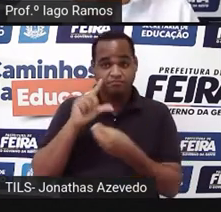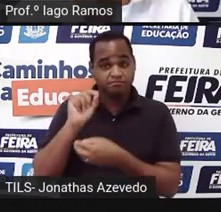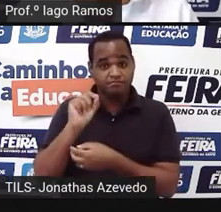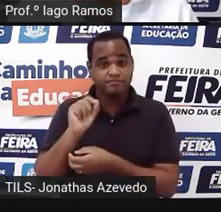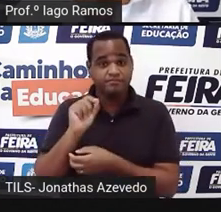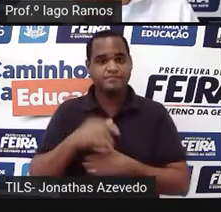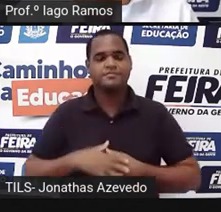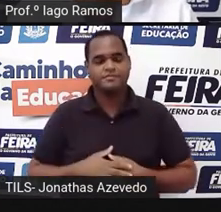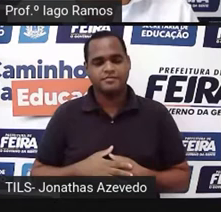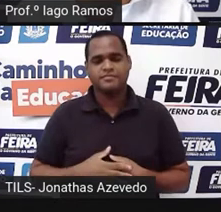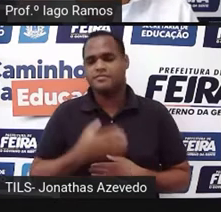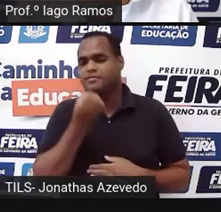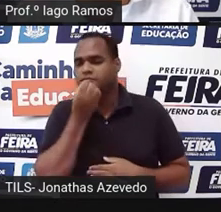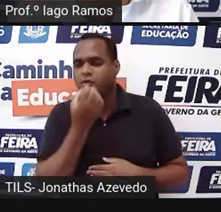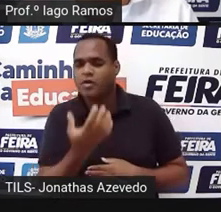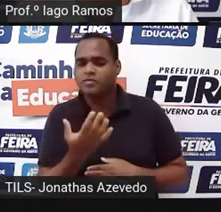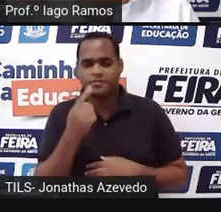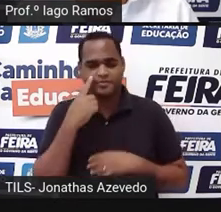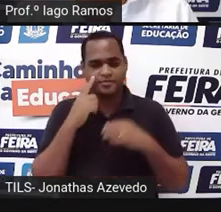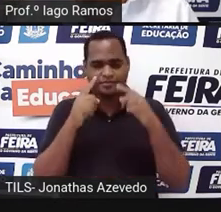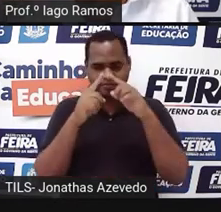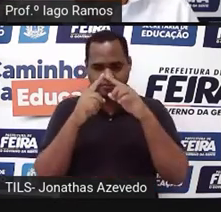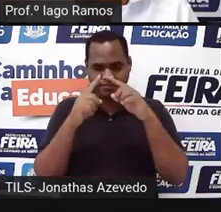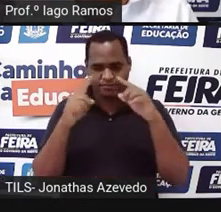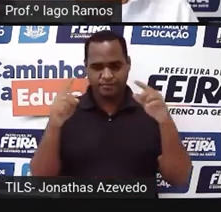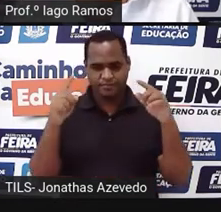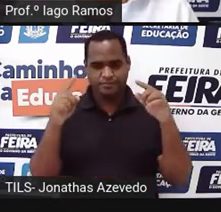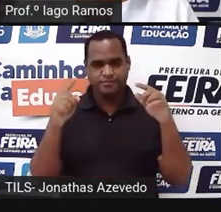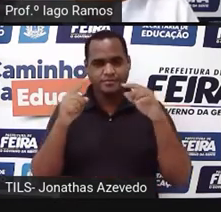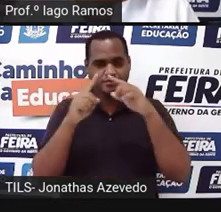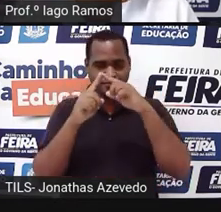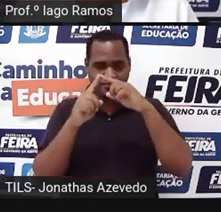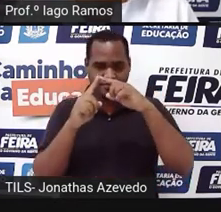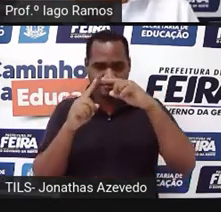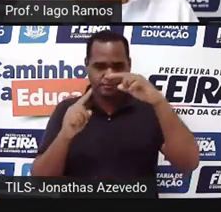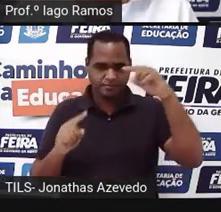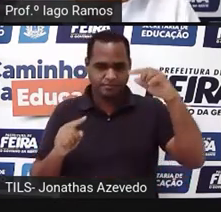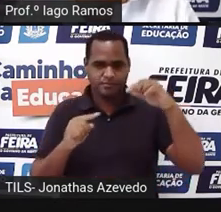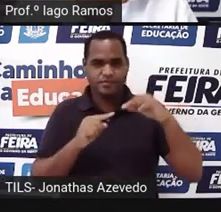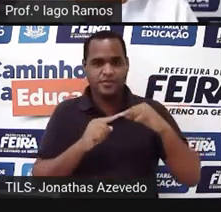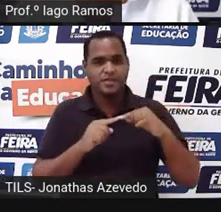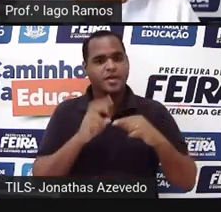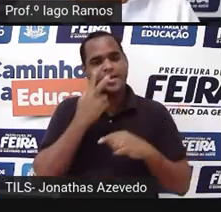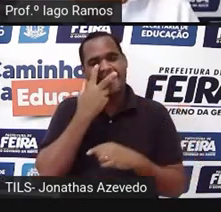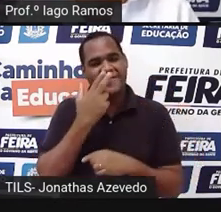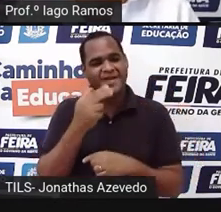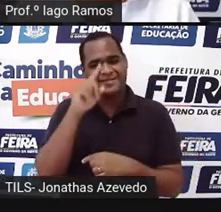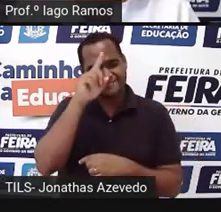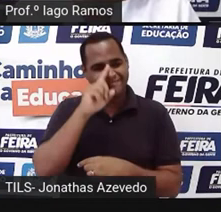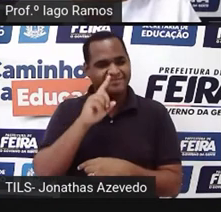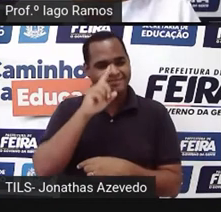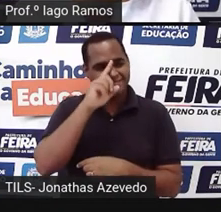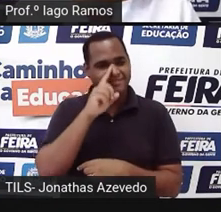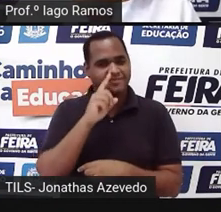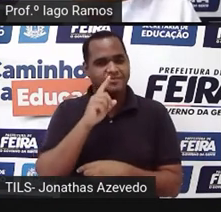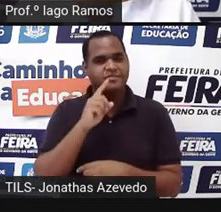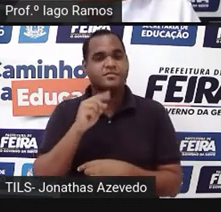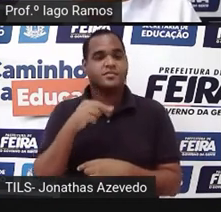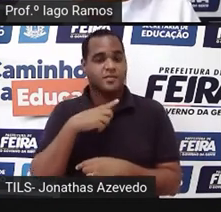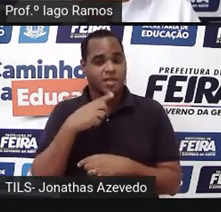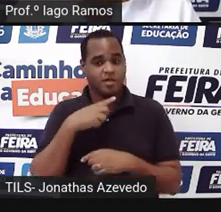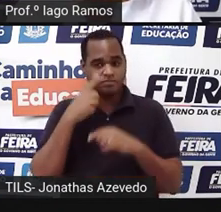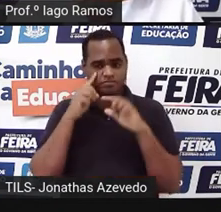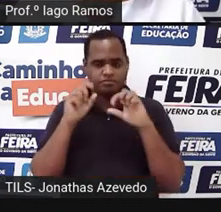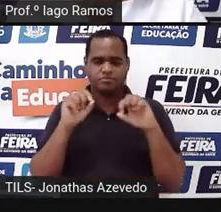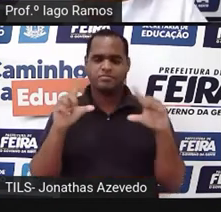Então, tá ali um retângulo, um triângulo retângulo, né, amarelo, tá ali na tela, tá? E aí a gente precisa